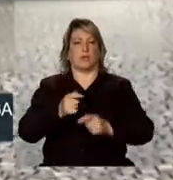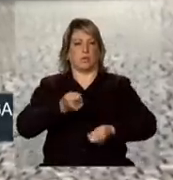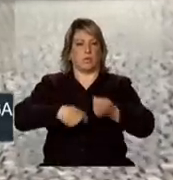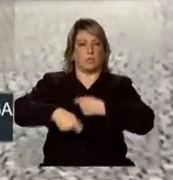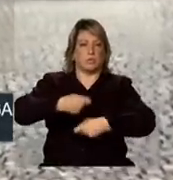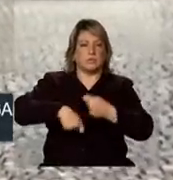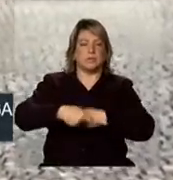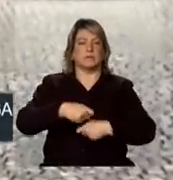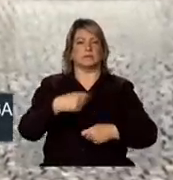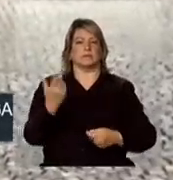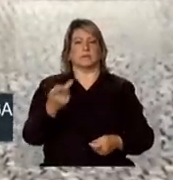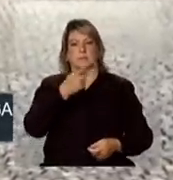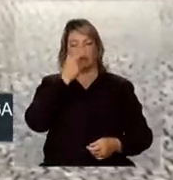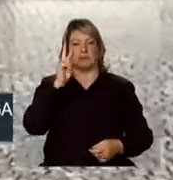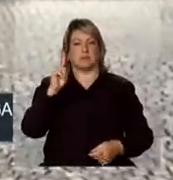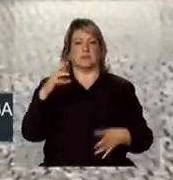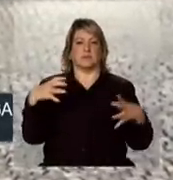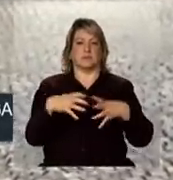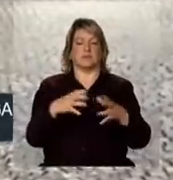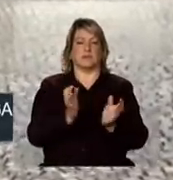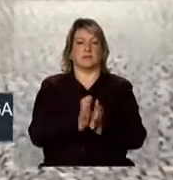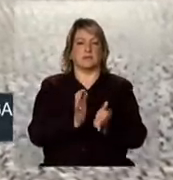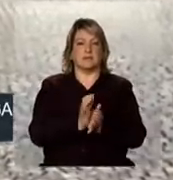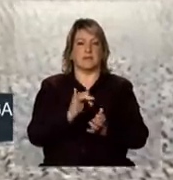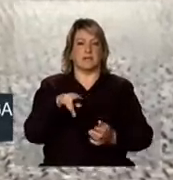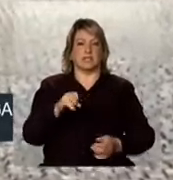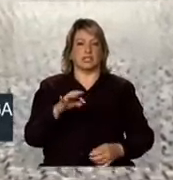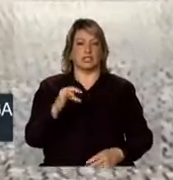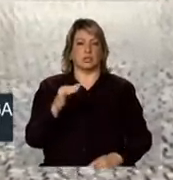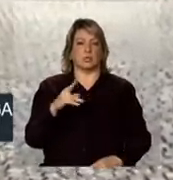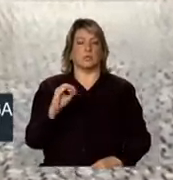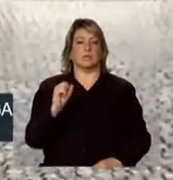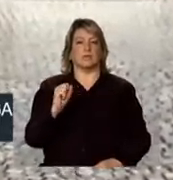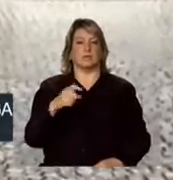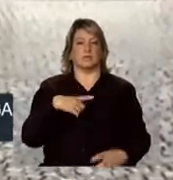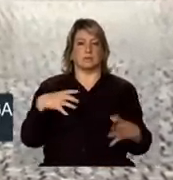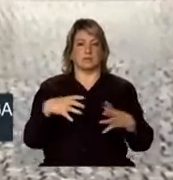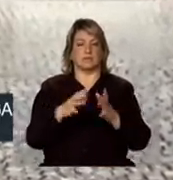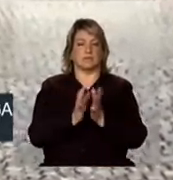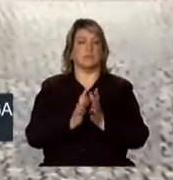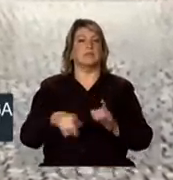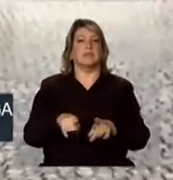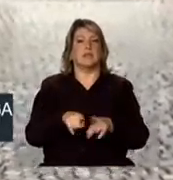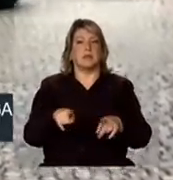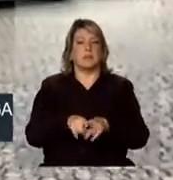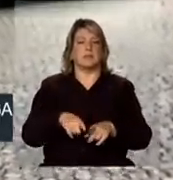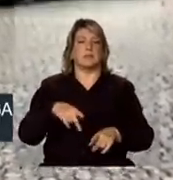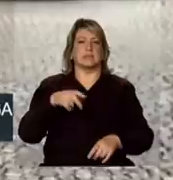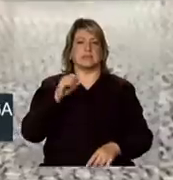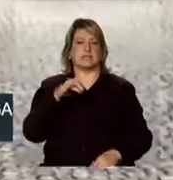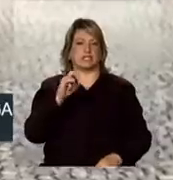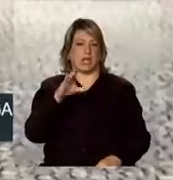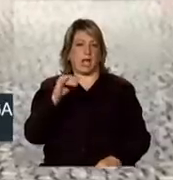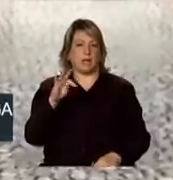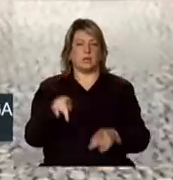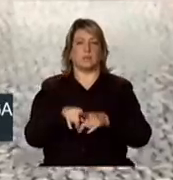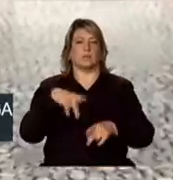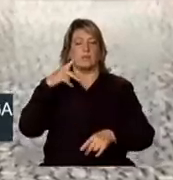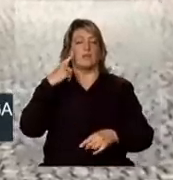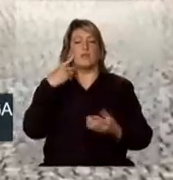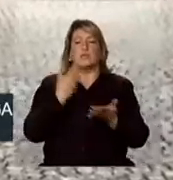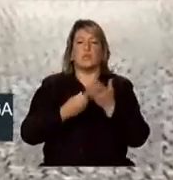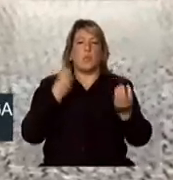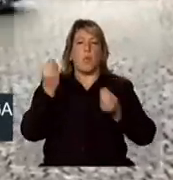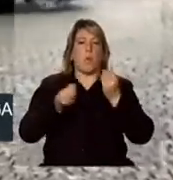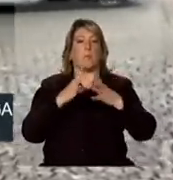representantes de institutos internacionais, sindicalistas e políticos vão debater saídas para a crise